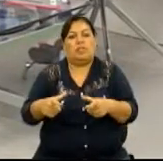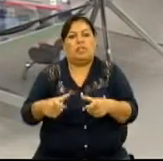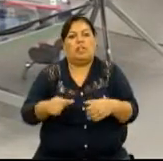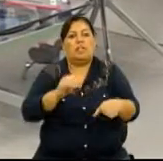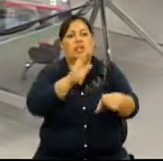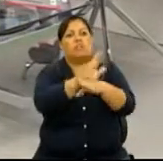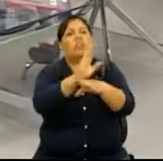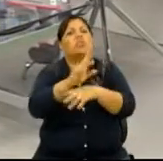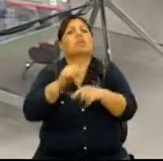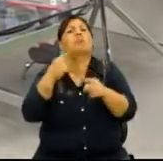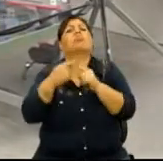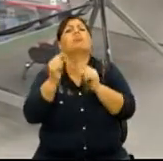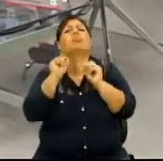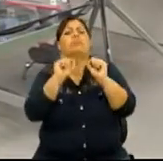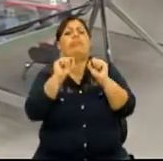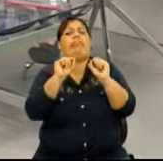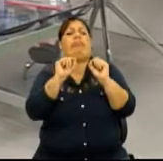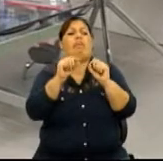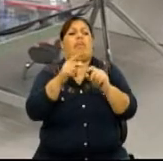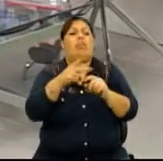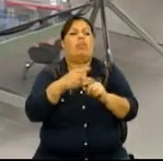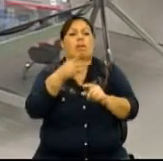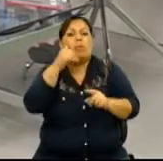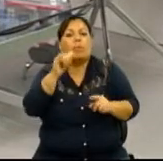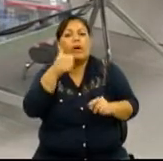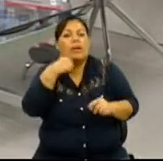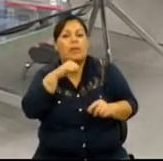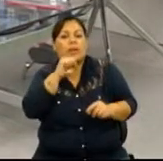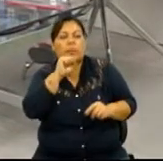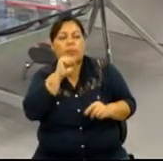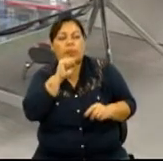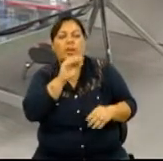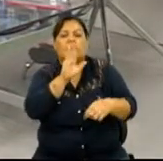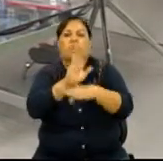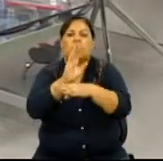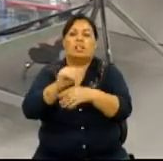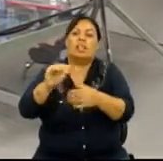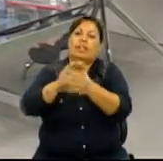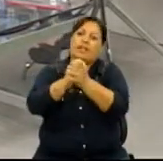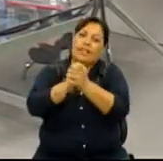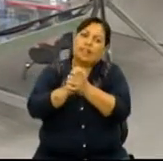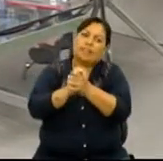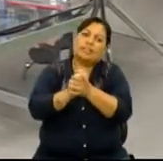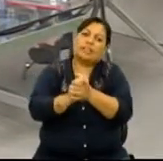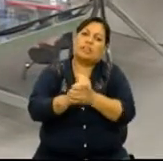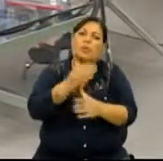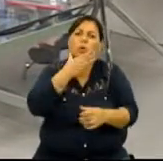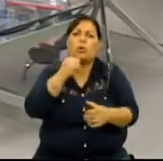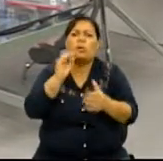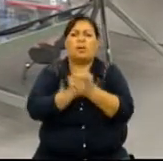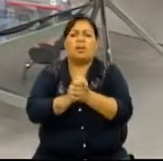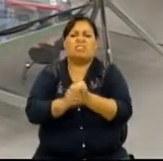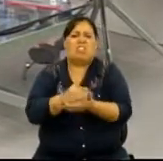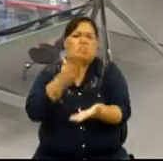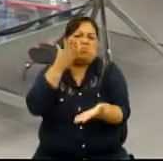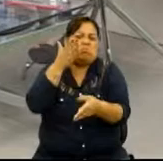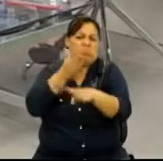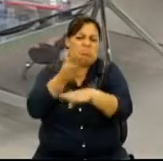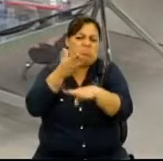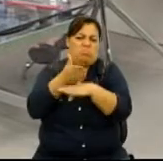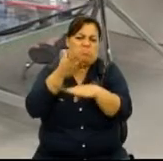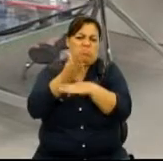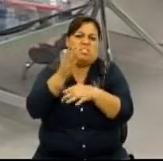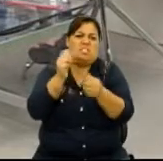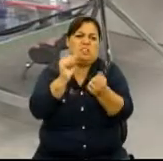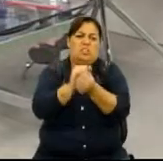para fazer isso. Isso ajudado por quem? Pai, mãe? Como é que ele foi? Pai e mãe ajudaram, ela era casada também, o marido sempre foi muito